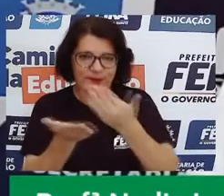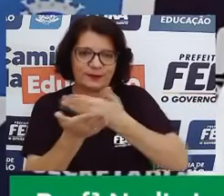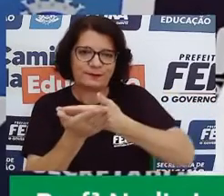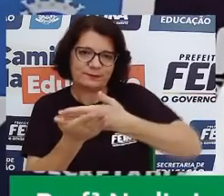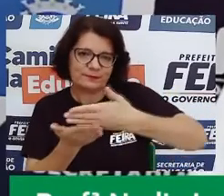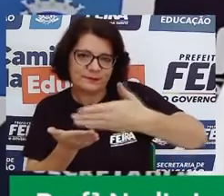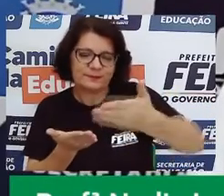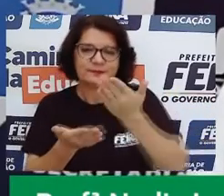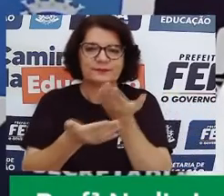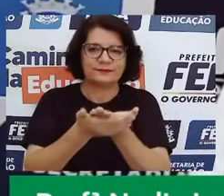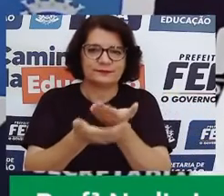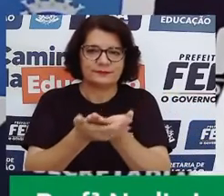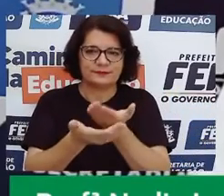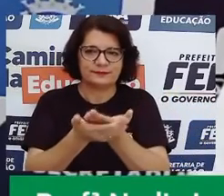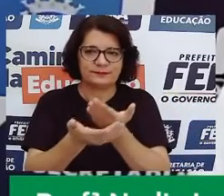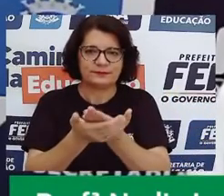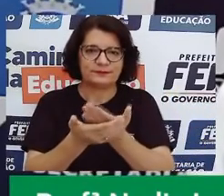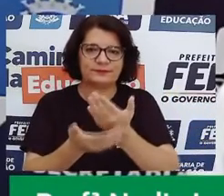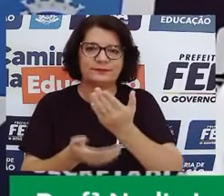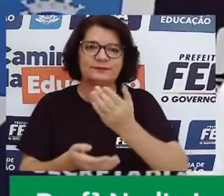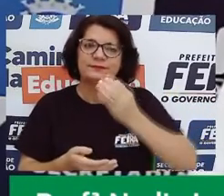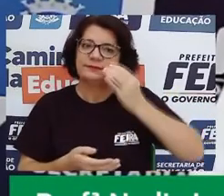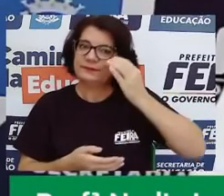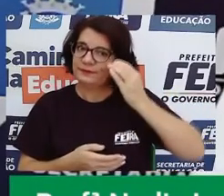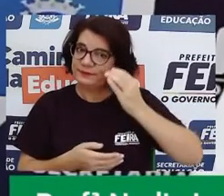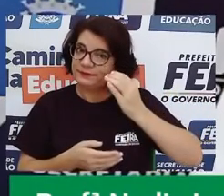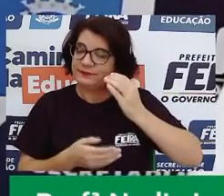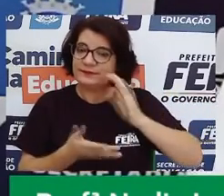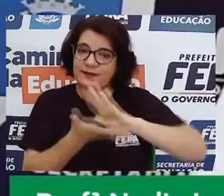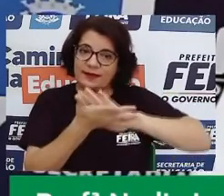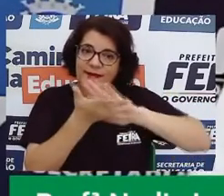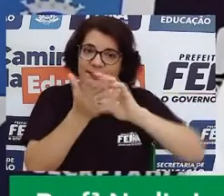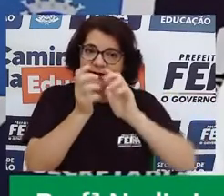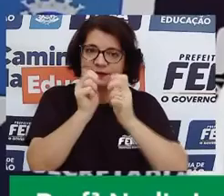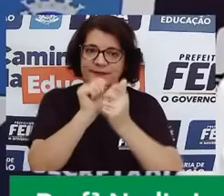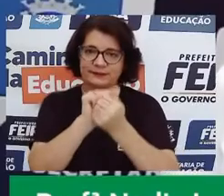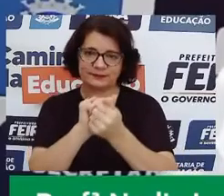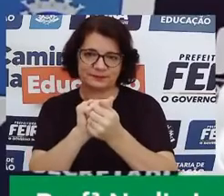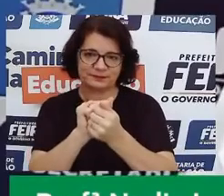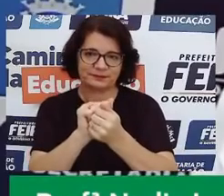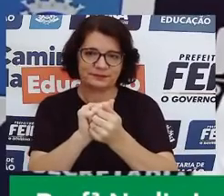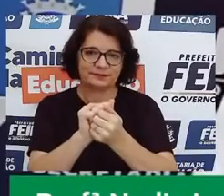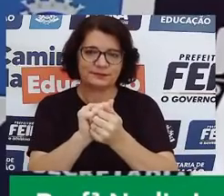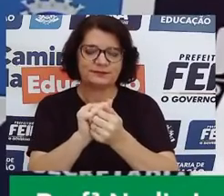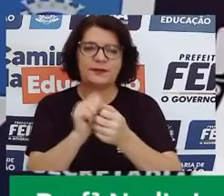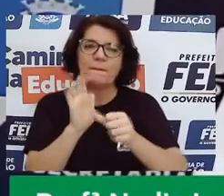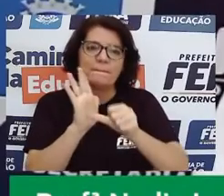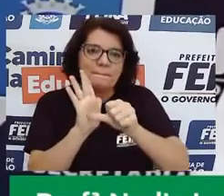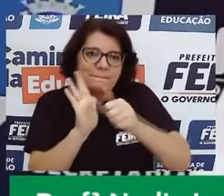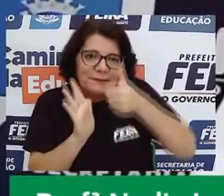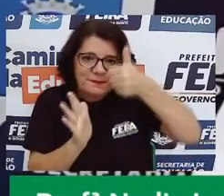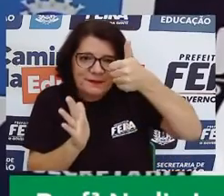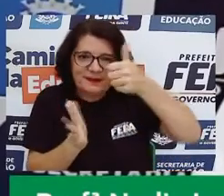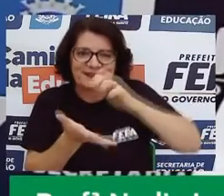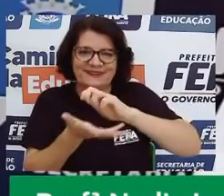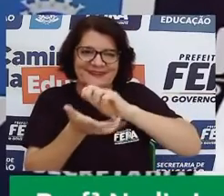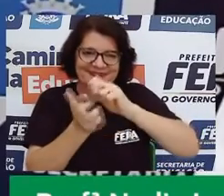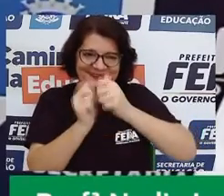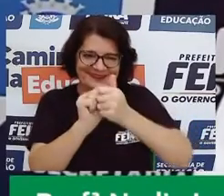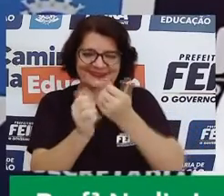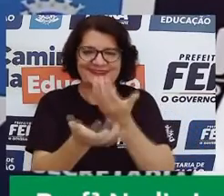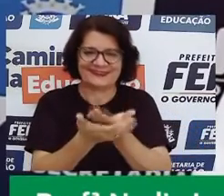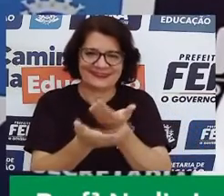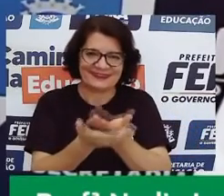a nossa próxima aula, nossa aula de artes. Essa será a nossa primeira aula de artes